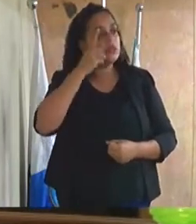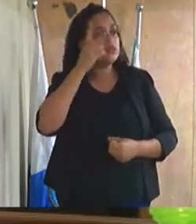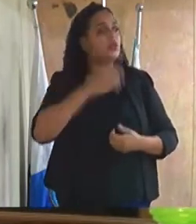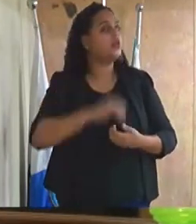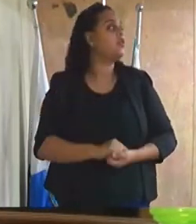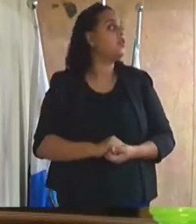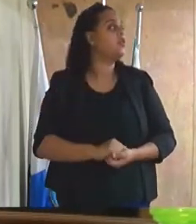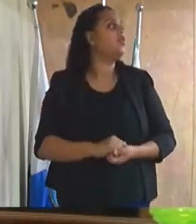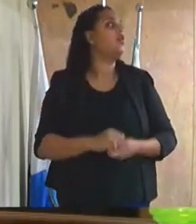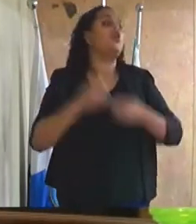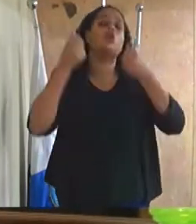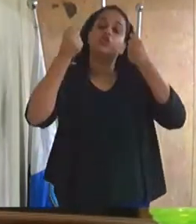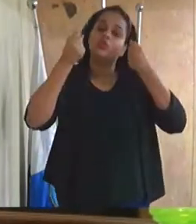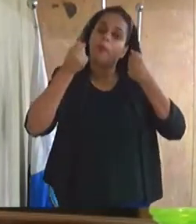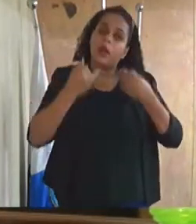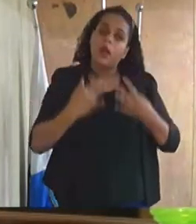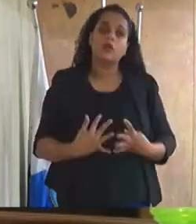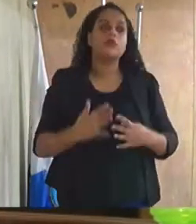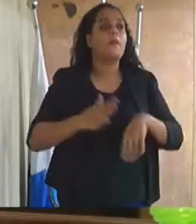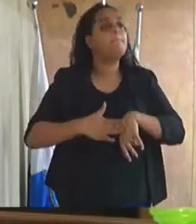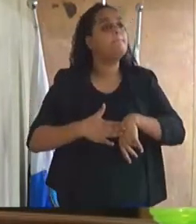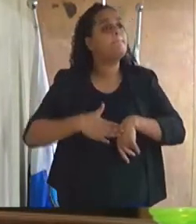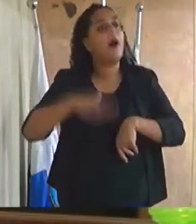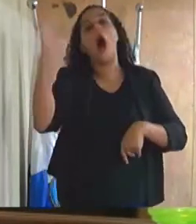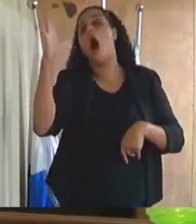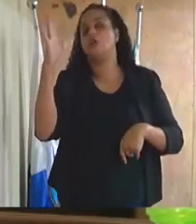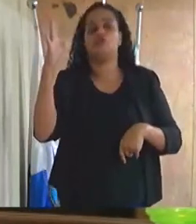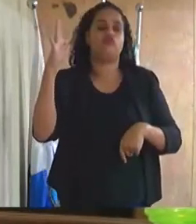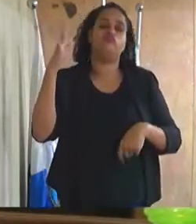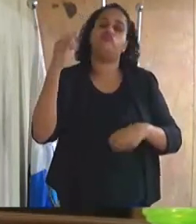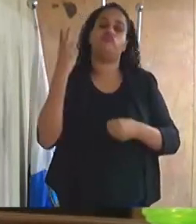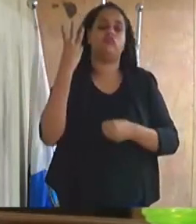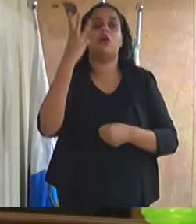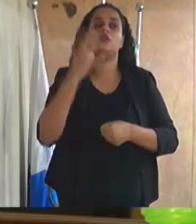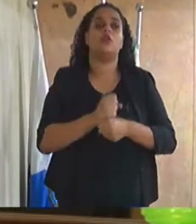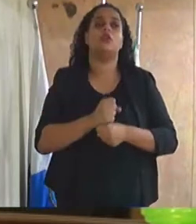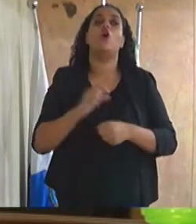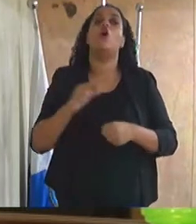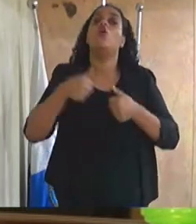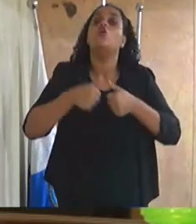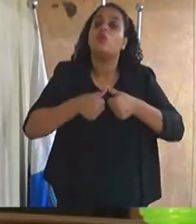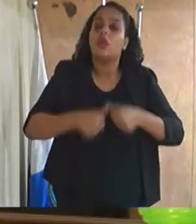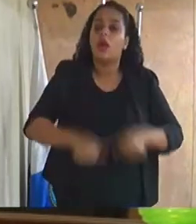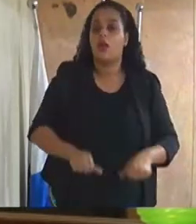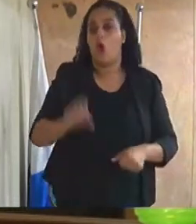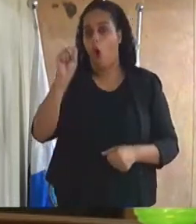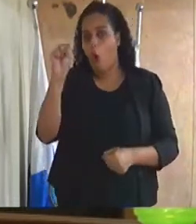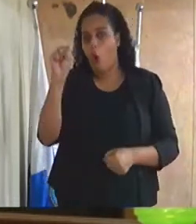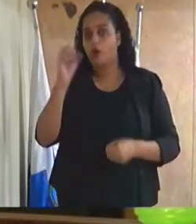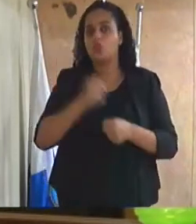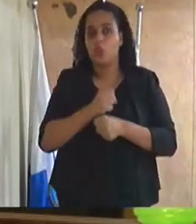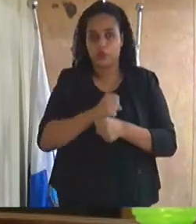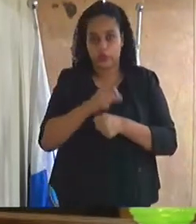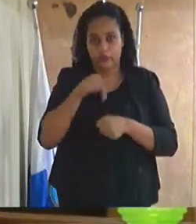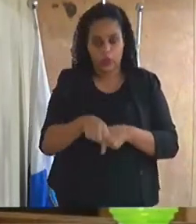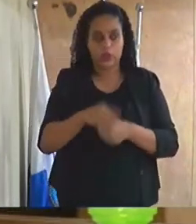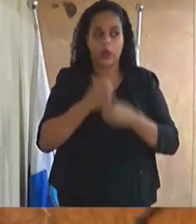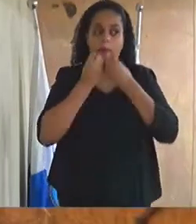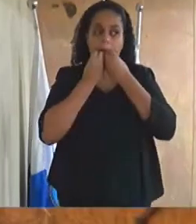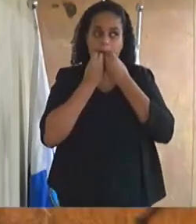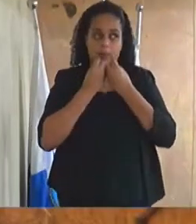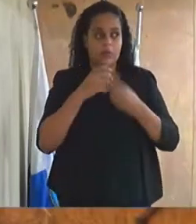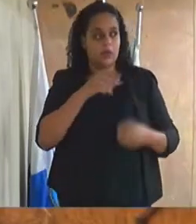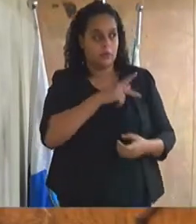referência fez em três anos aqui foi muito maior do que ele em oito anos que ficou nessa casa. Senhor presidente, muito obrigado, uma boa noite.